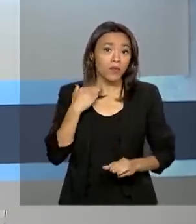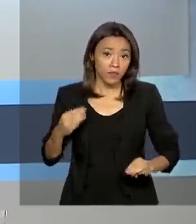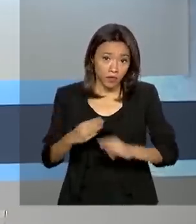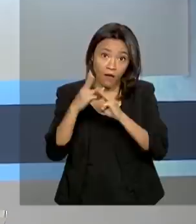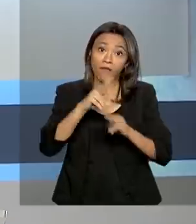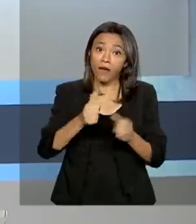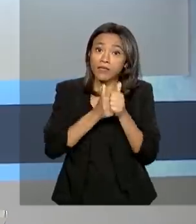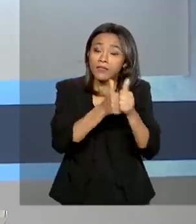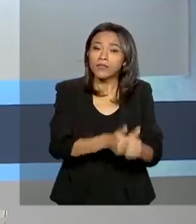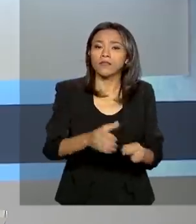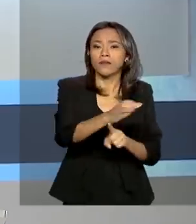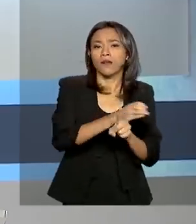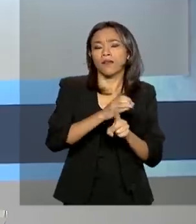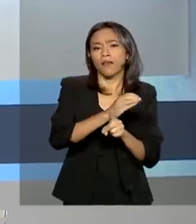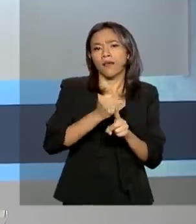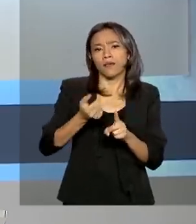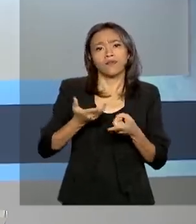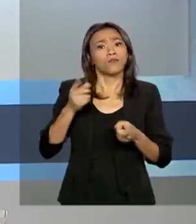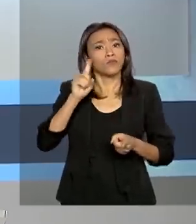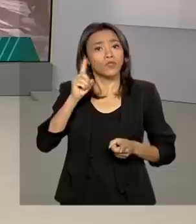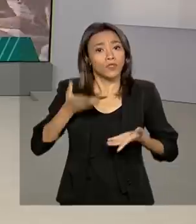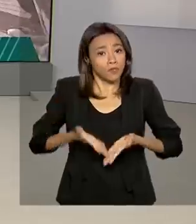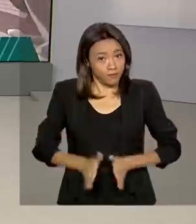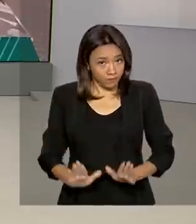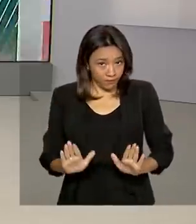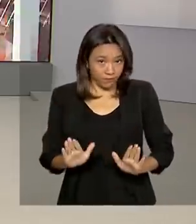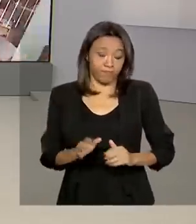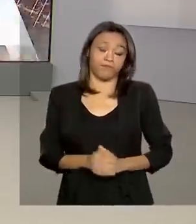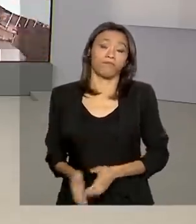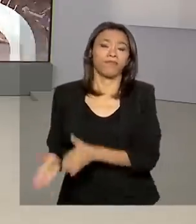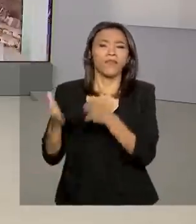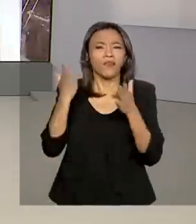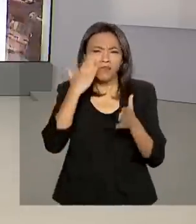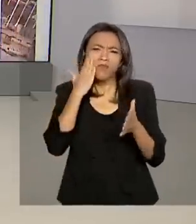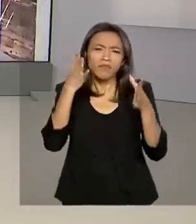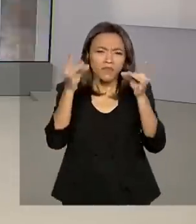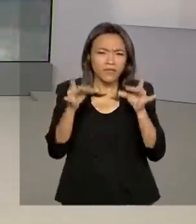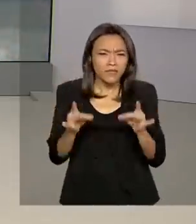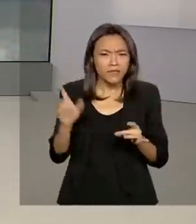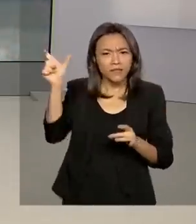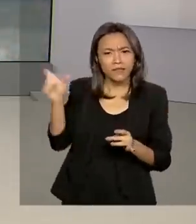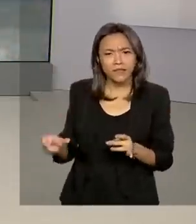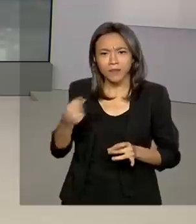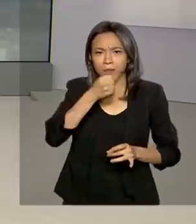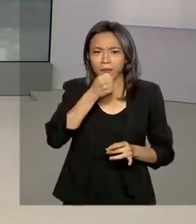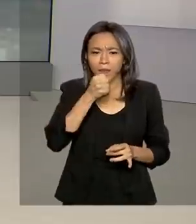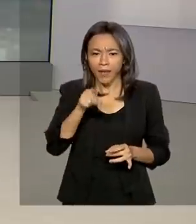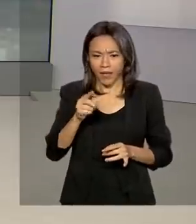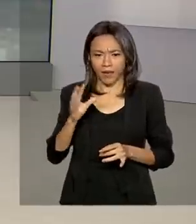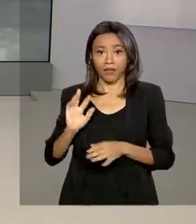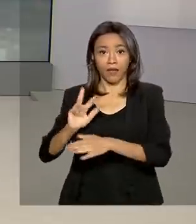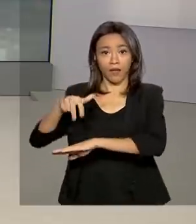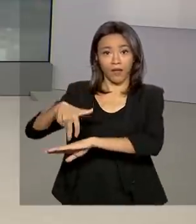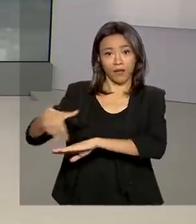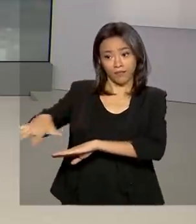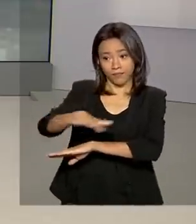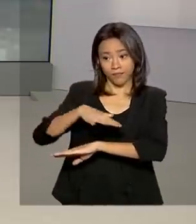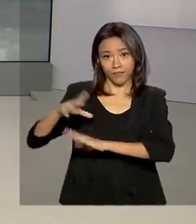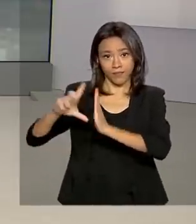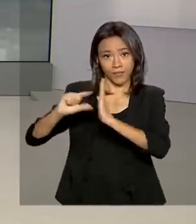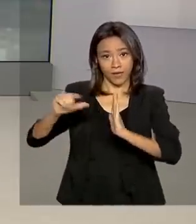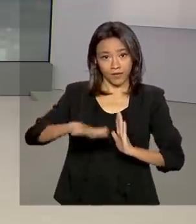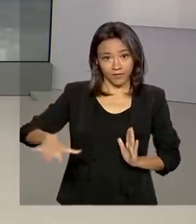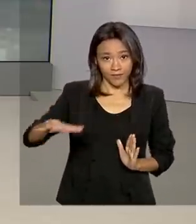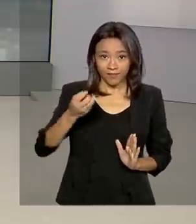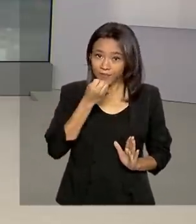calendário de nascimento dos beneficiados. Vamos saber os detalhes então com Selma Dias. Ela está no Palácio do Planalto. Oi, Selma, bom